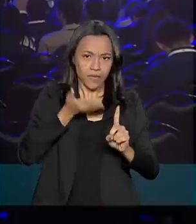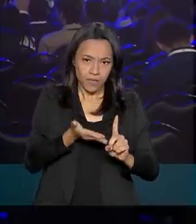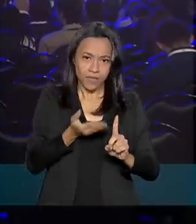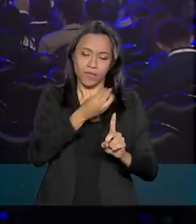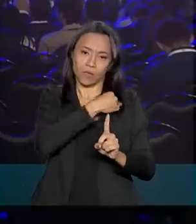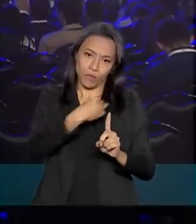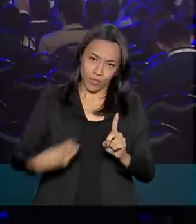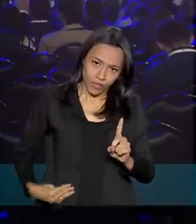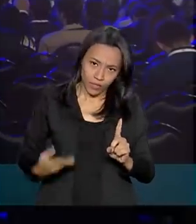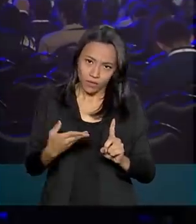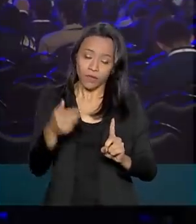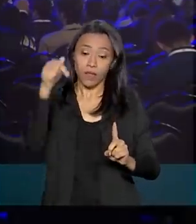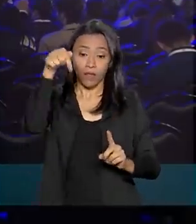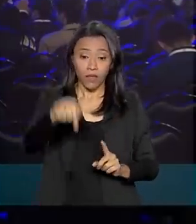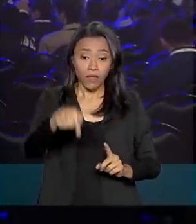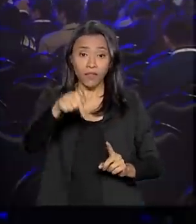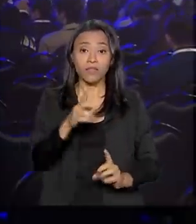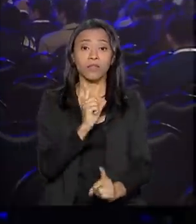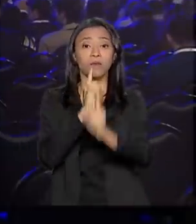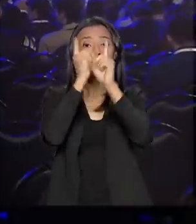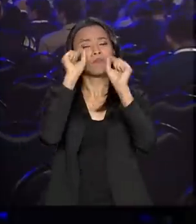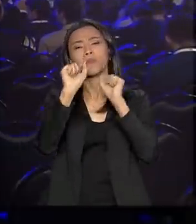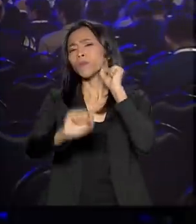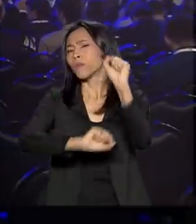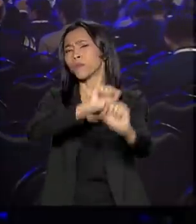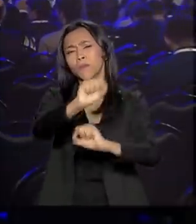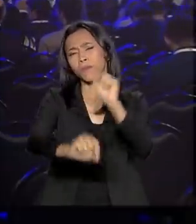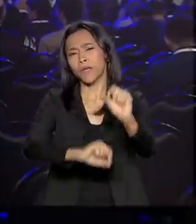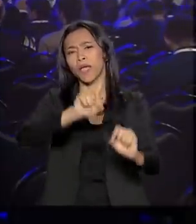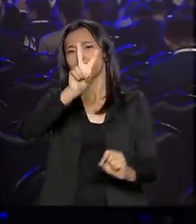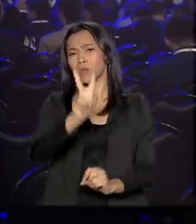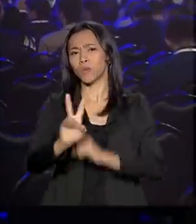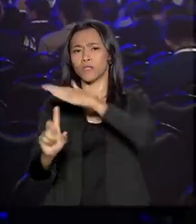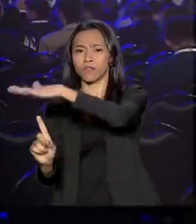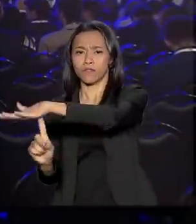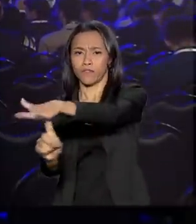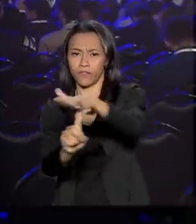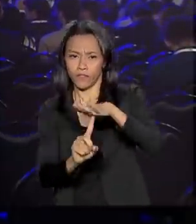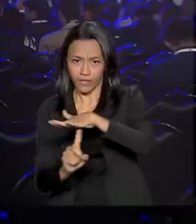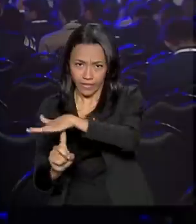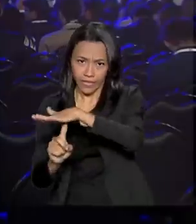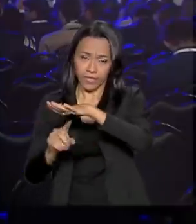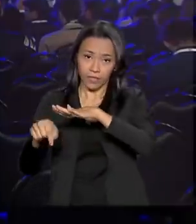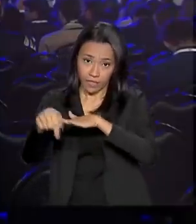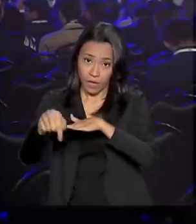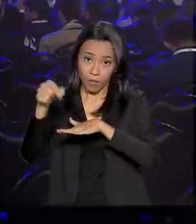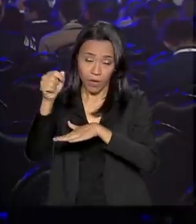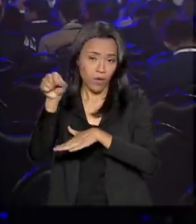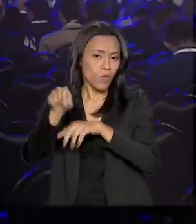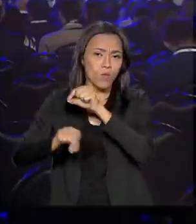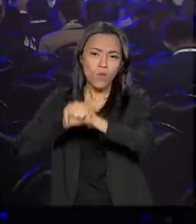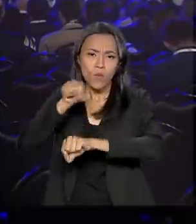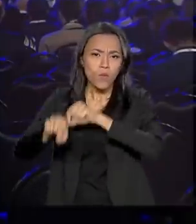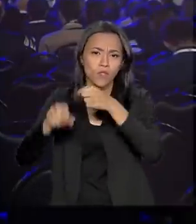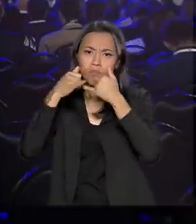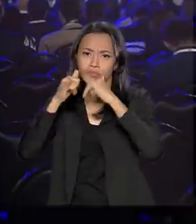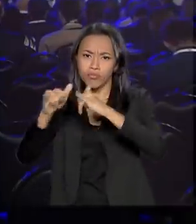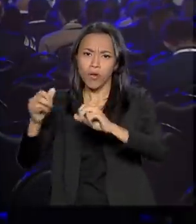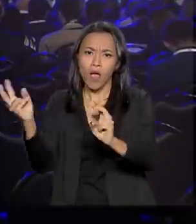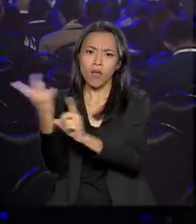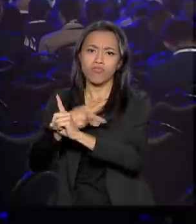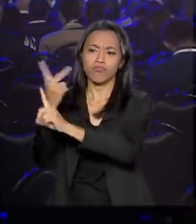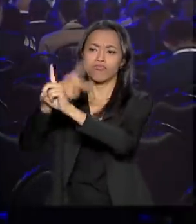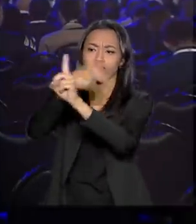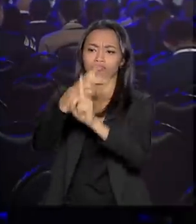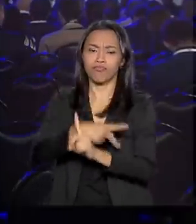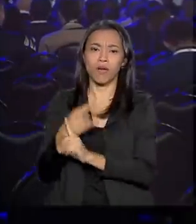Albuquerque. Esse evento aqui, na verdade, é uma junção de duas feiras. A Brasil Wind Power, que é uma feira sobre energia eólica, que já